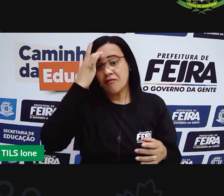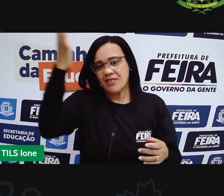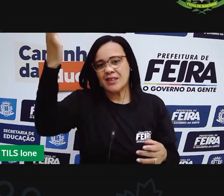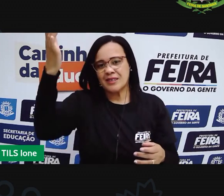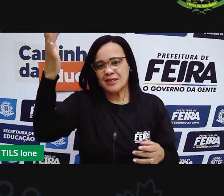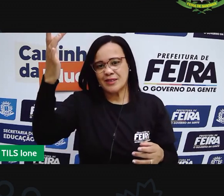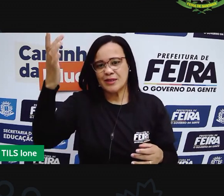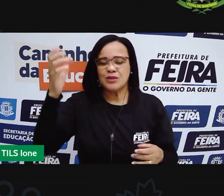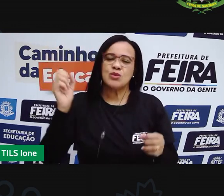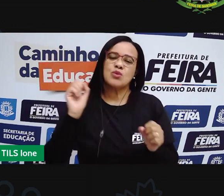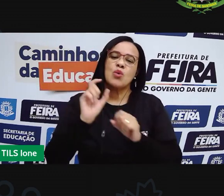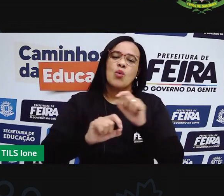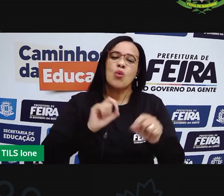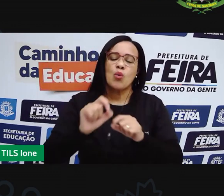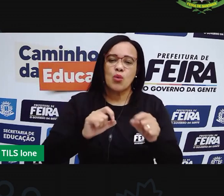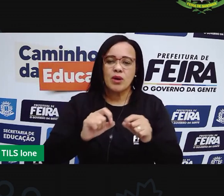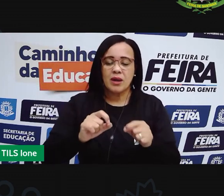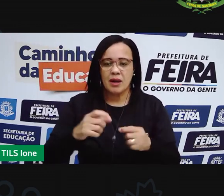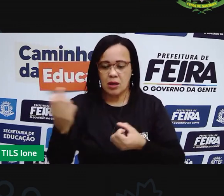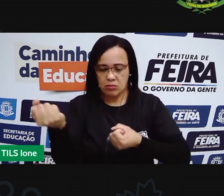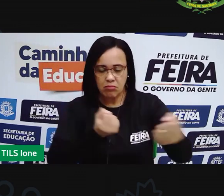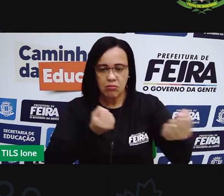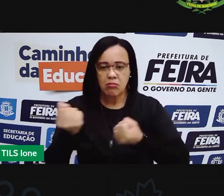E a gente viu, também,